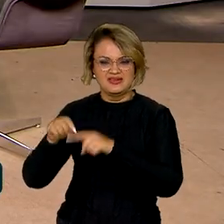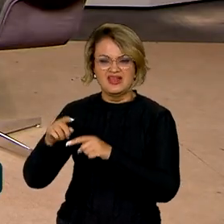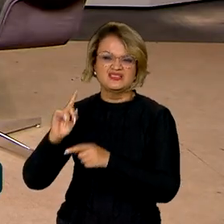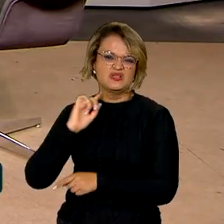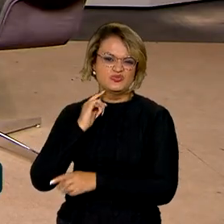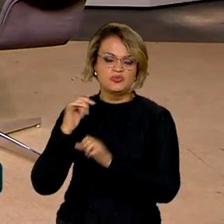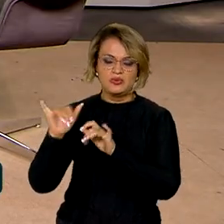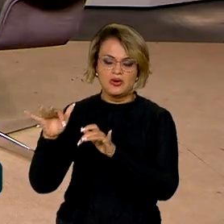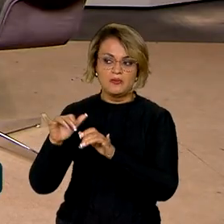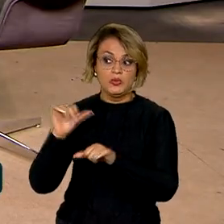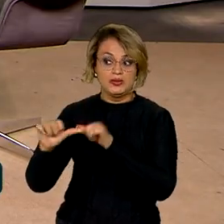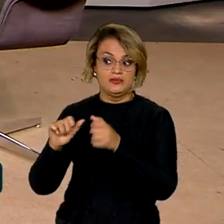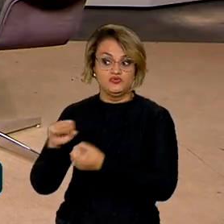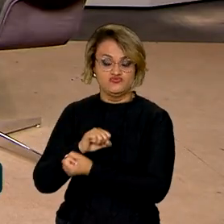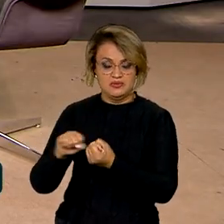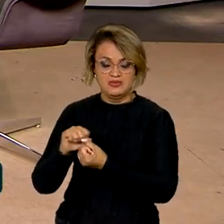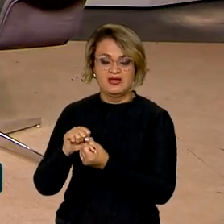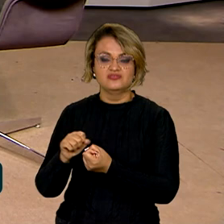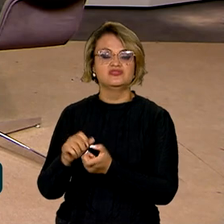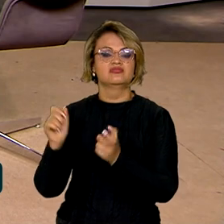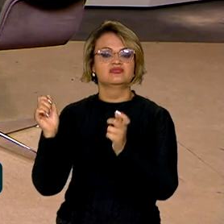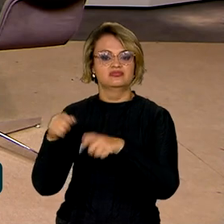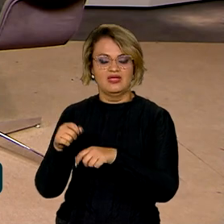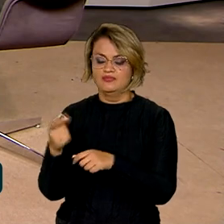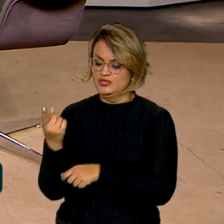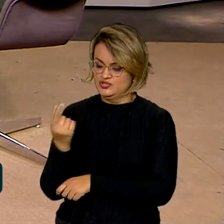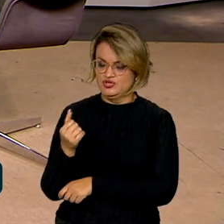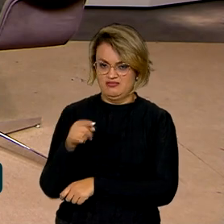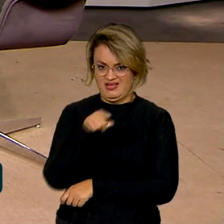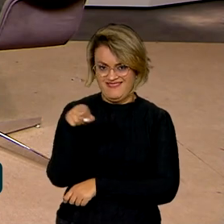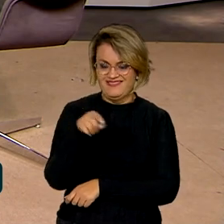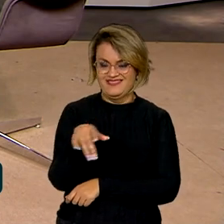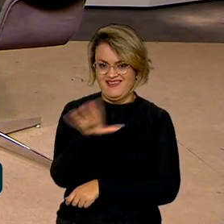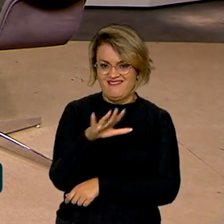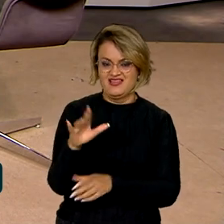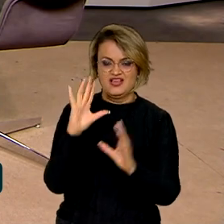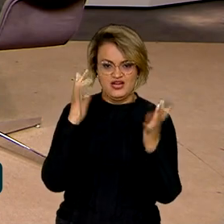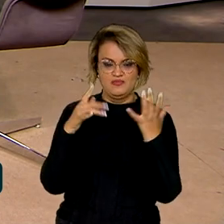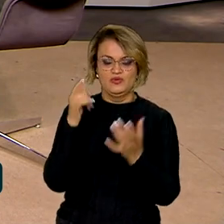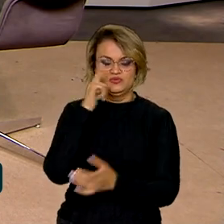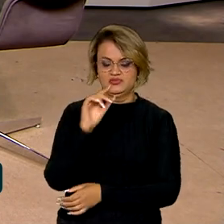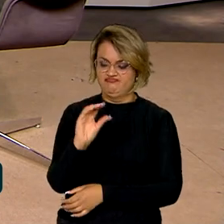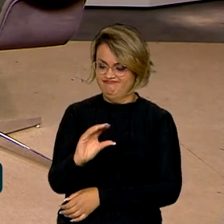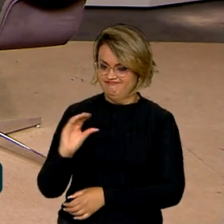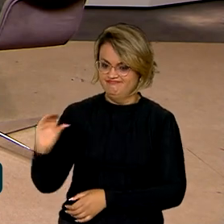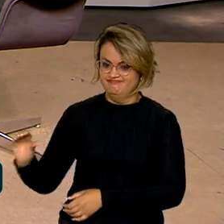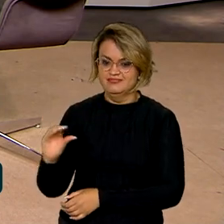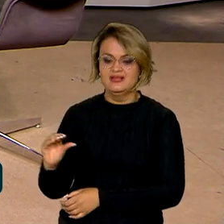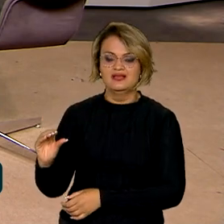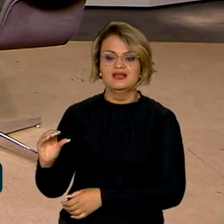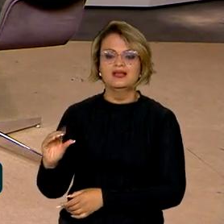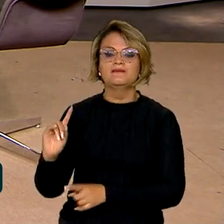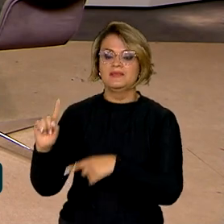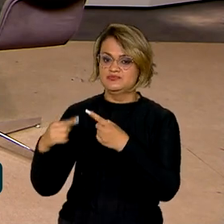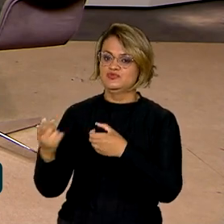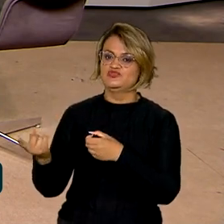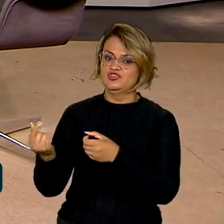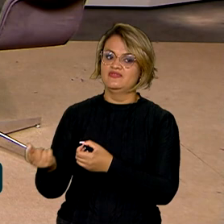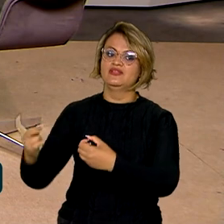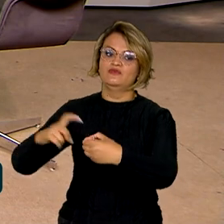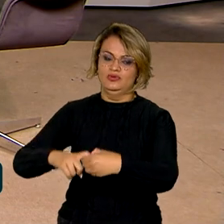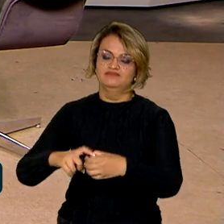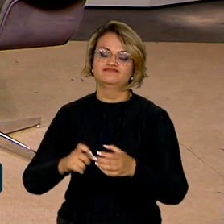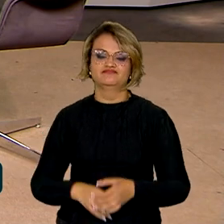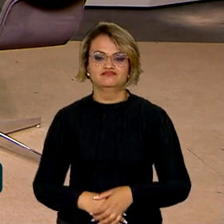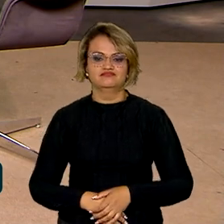equipamentos que não poluam, pode acessar esses recursos. São recursos mais baratos, mas serão reembolsáveis. Ou seja, eles